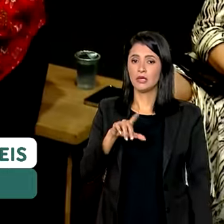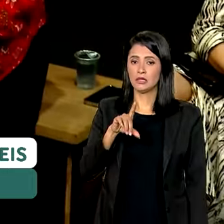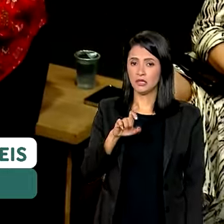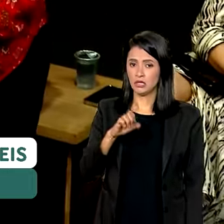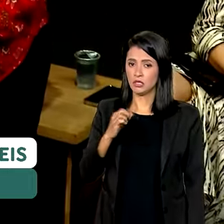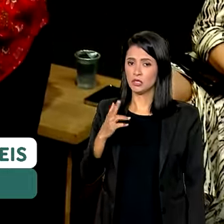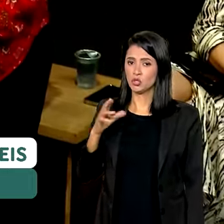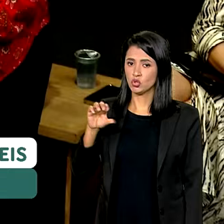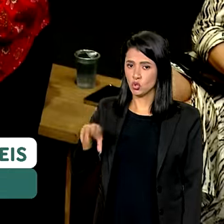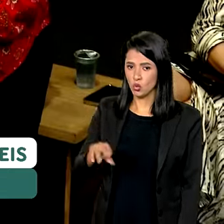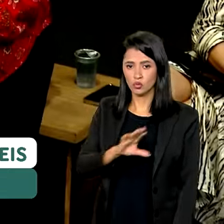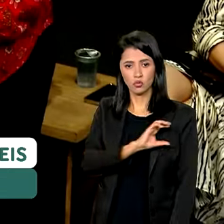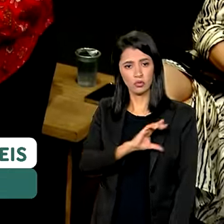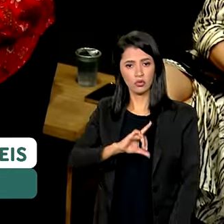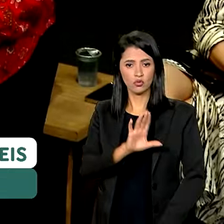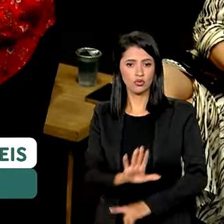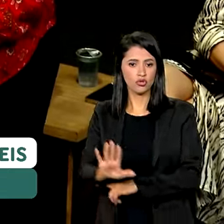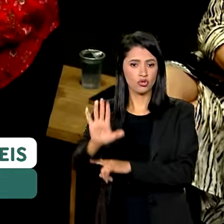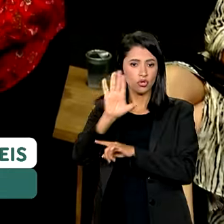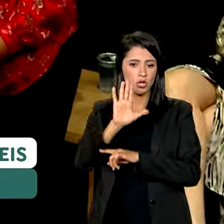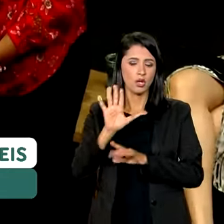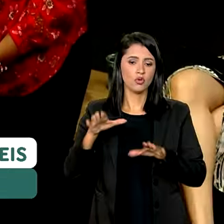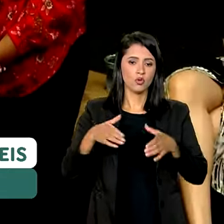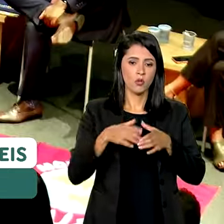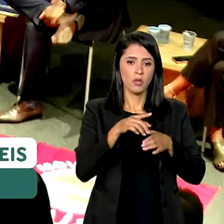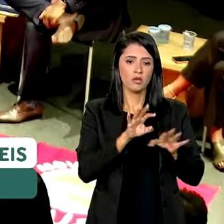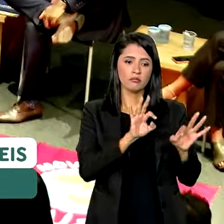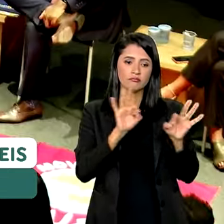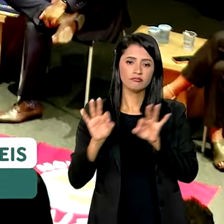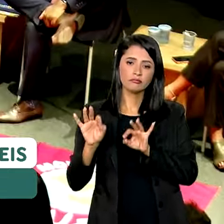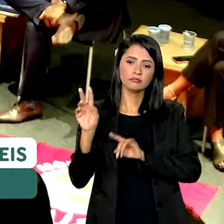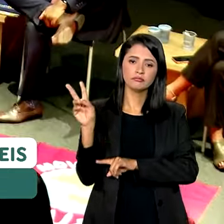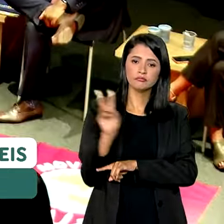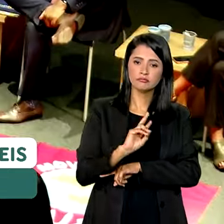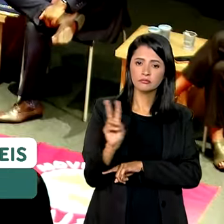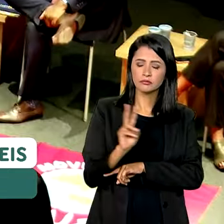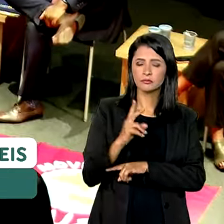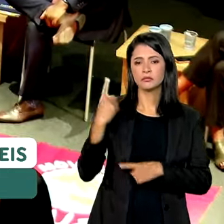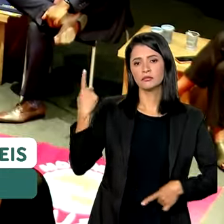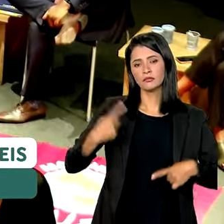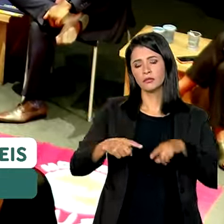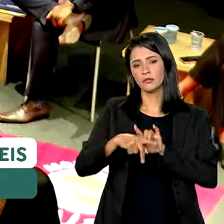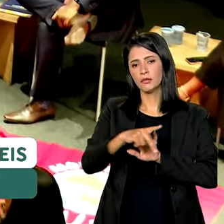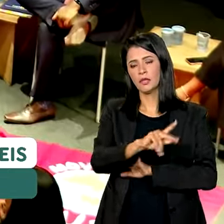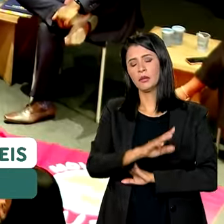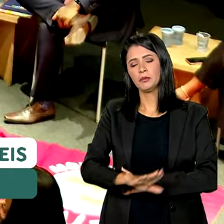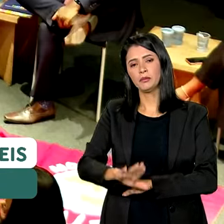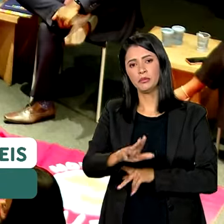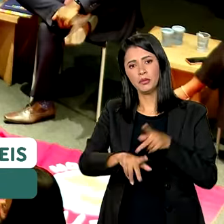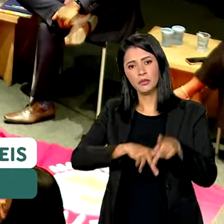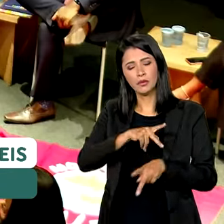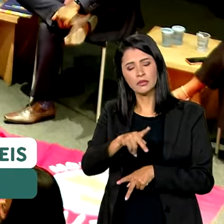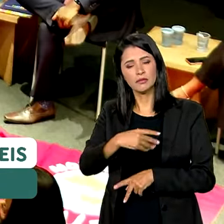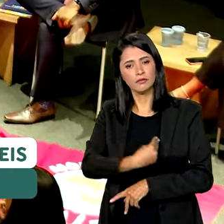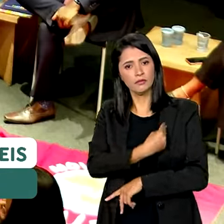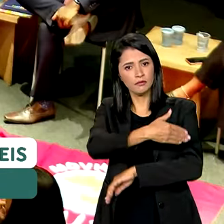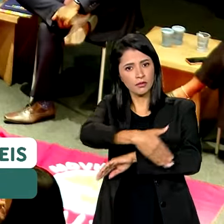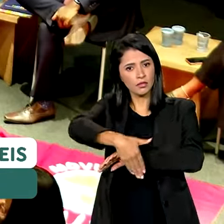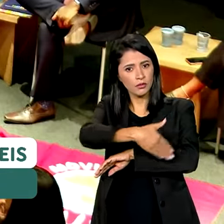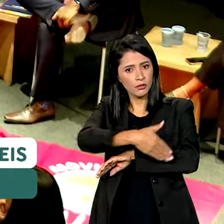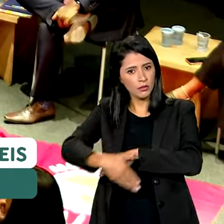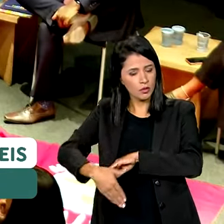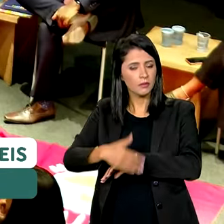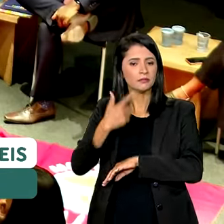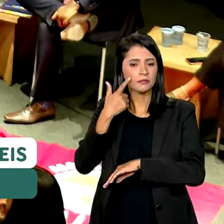coordenador-geral do Comitê Intersetorial de Acompanhamento e Monitoramento da Política Nacional para a População em Situação de Rua, o